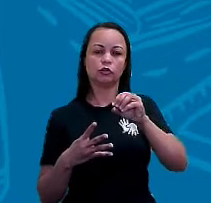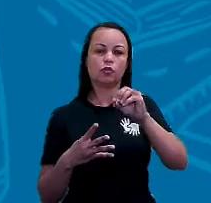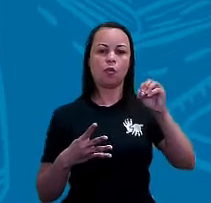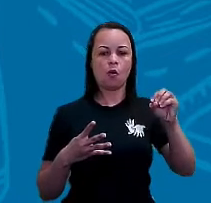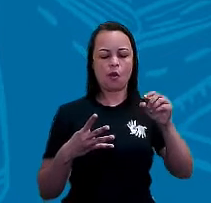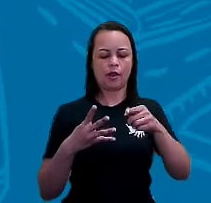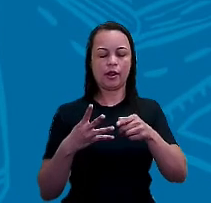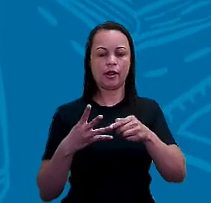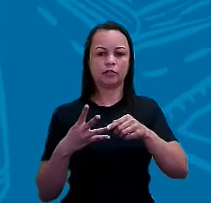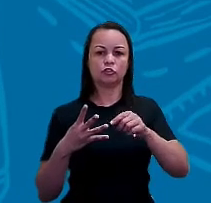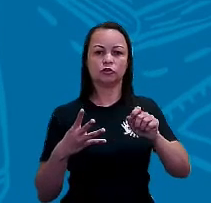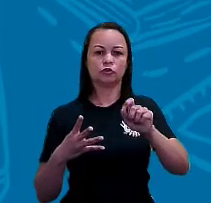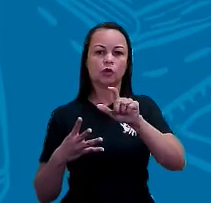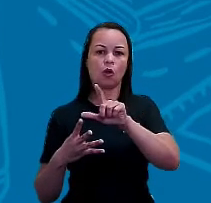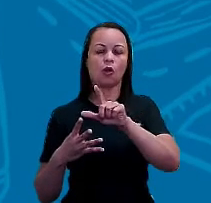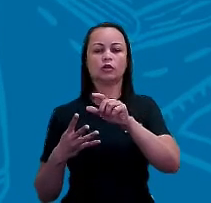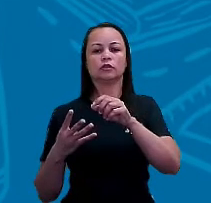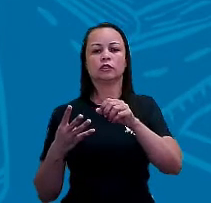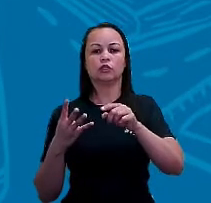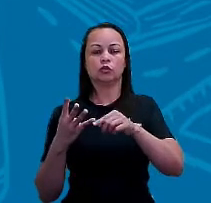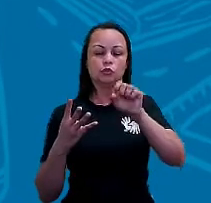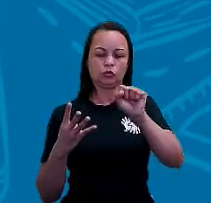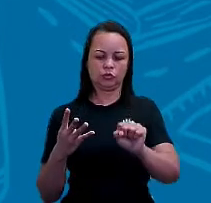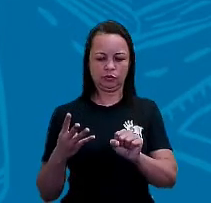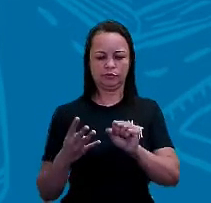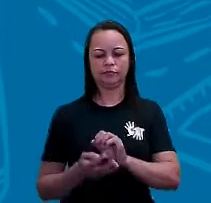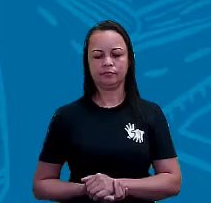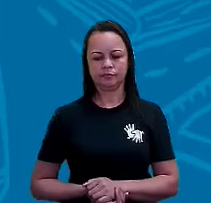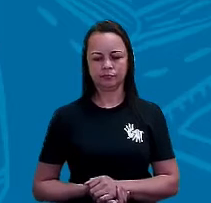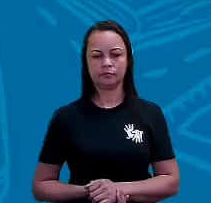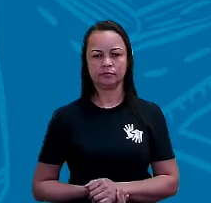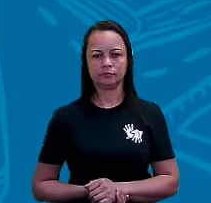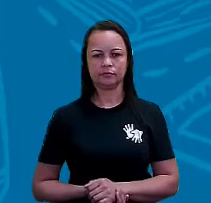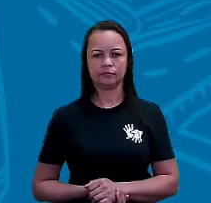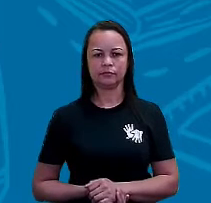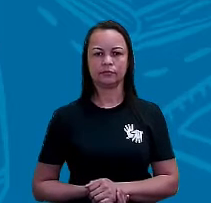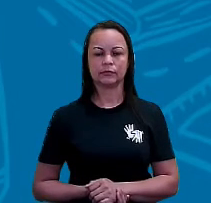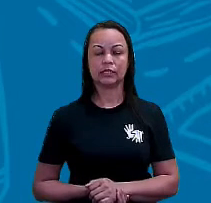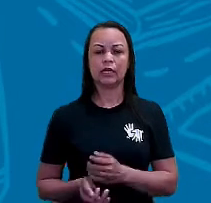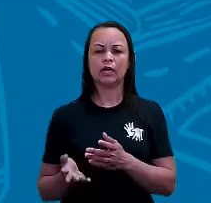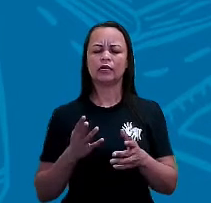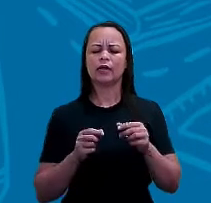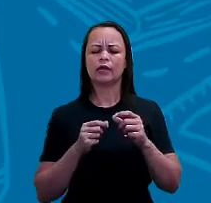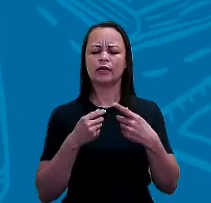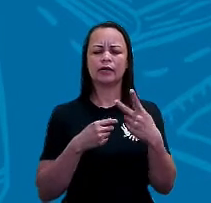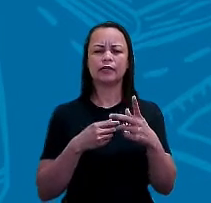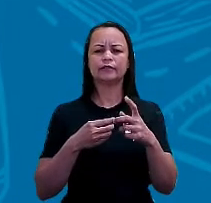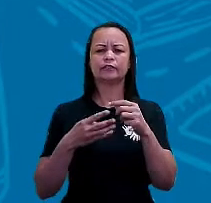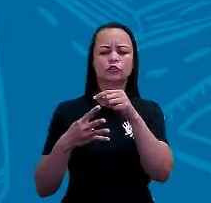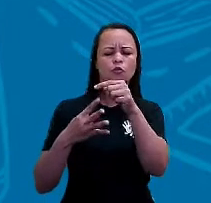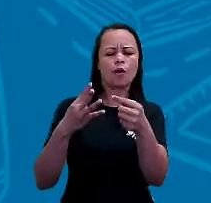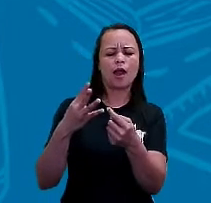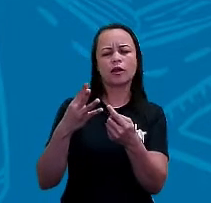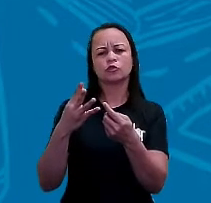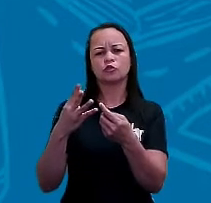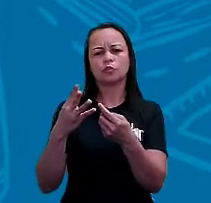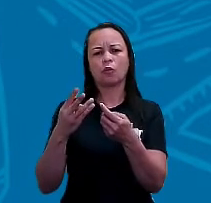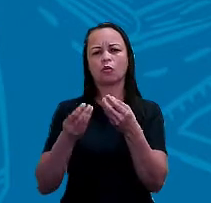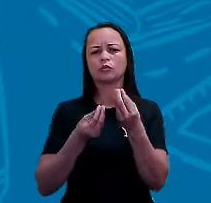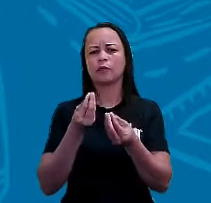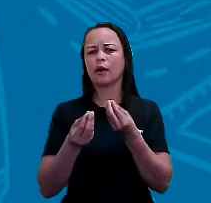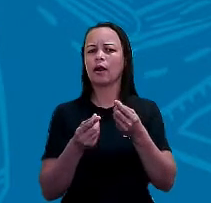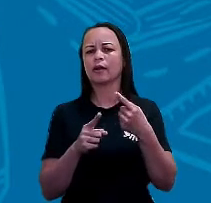norte e o sul, tá ok? E para que servem os pontos cardeais? Esses pontos